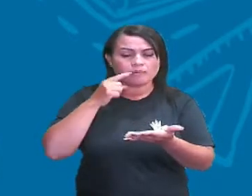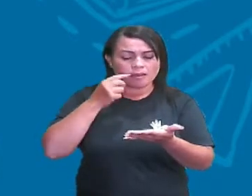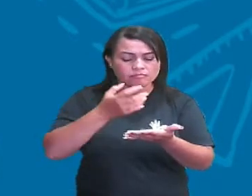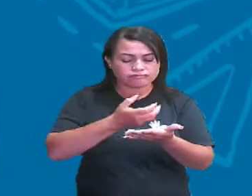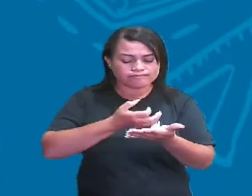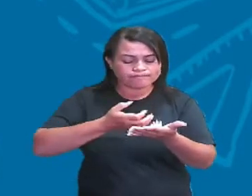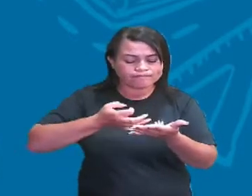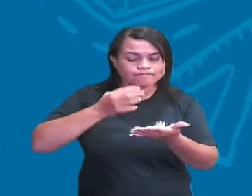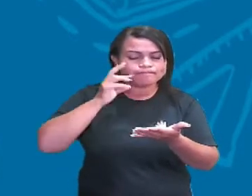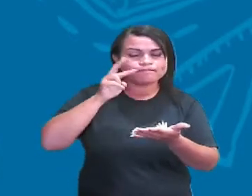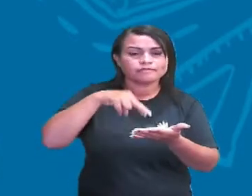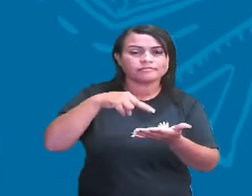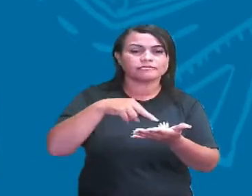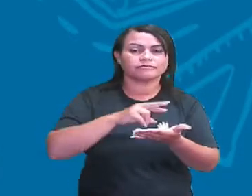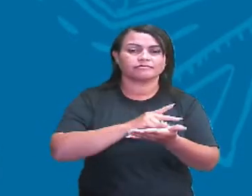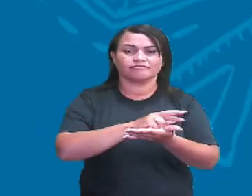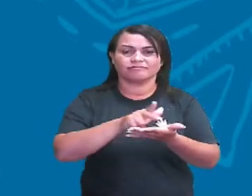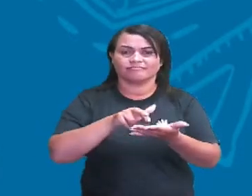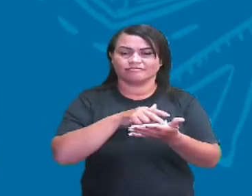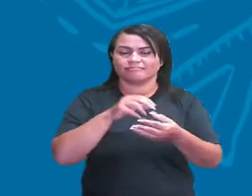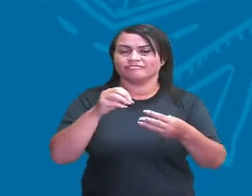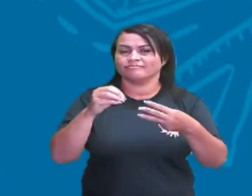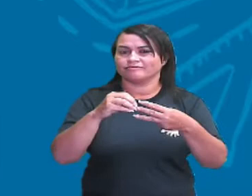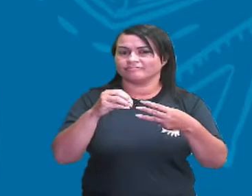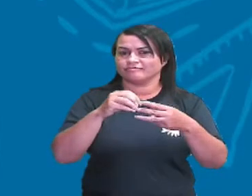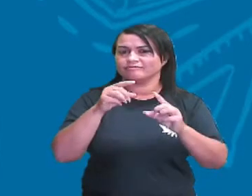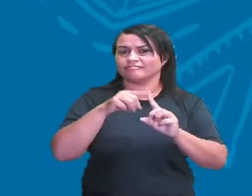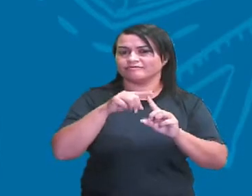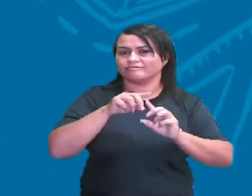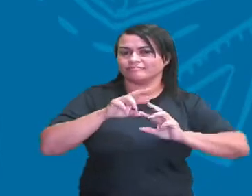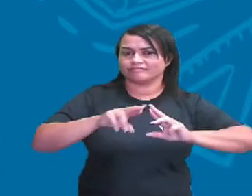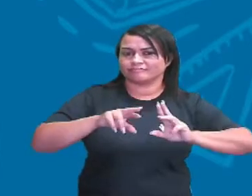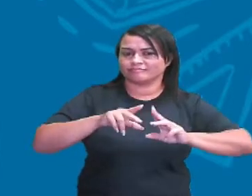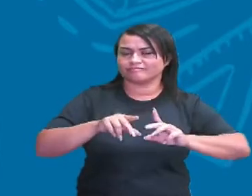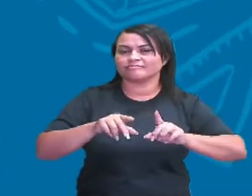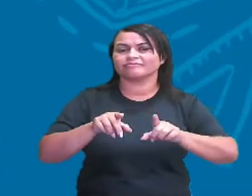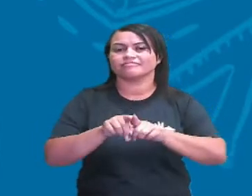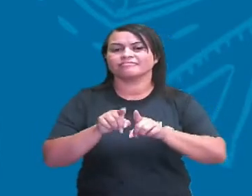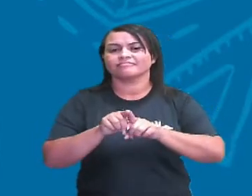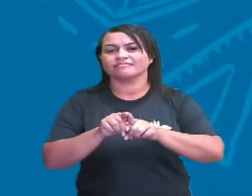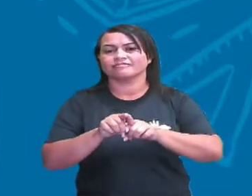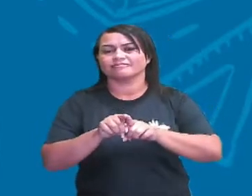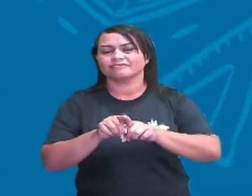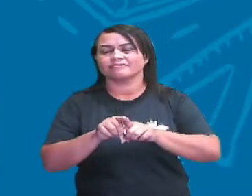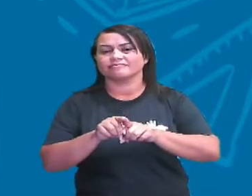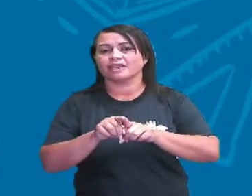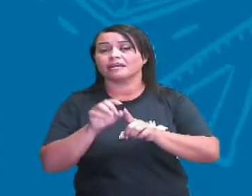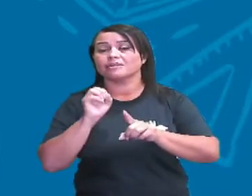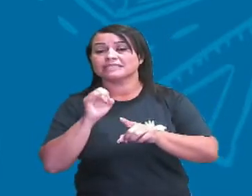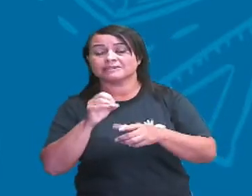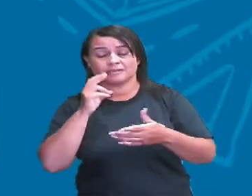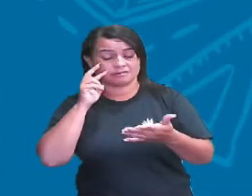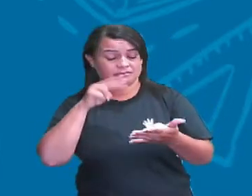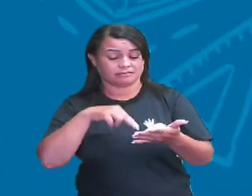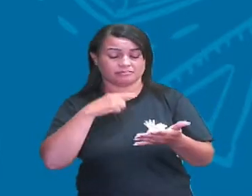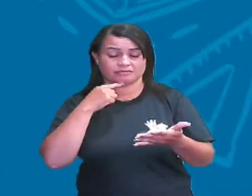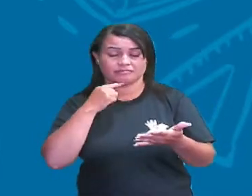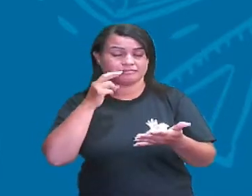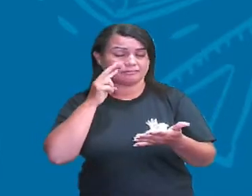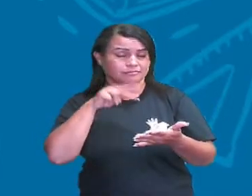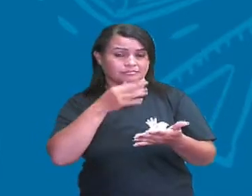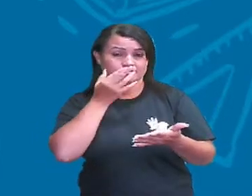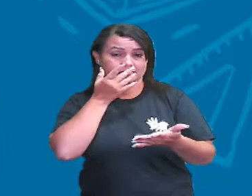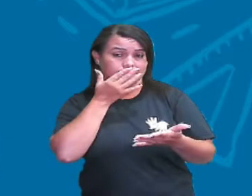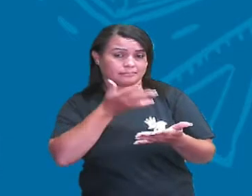defesa, glóbulos vermelhos, diversos tipos de células diferentes. Mas, macroscopicamente, você vê apenas um líquido vermelho.